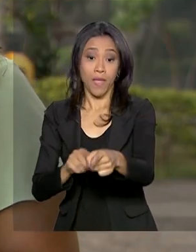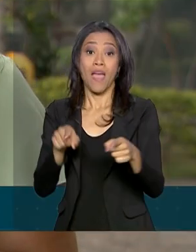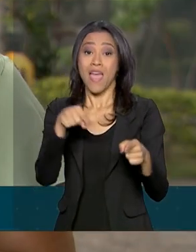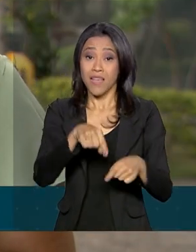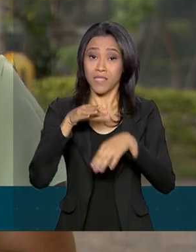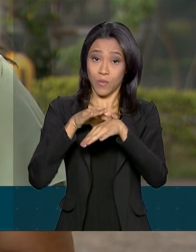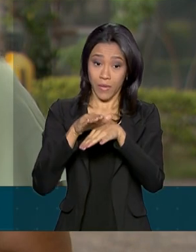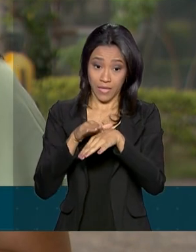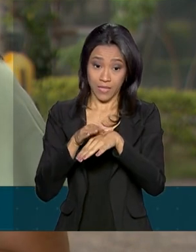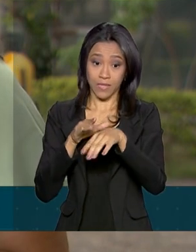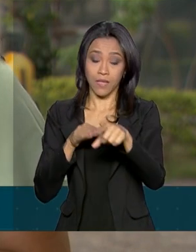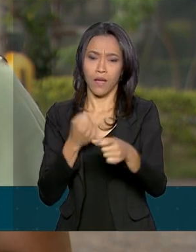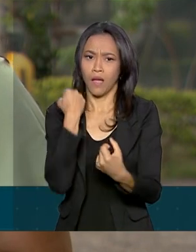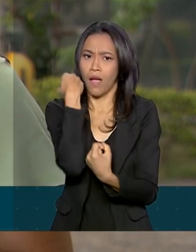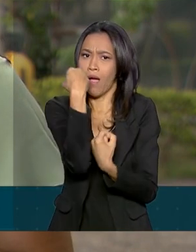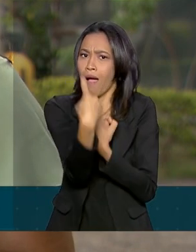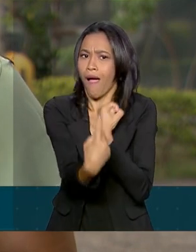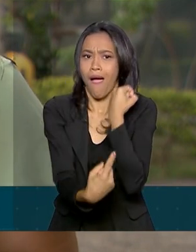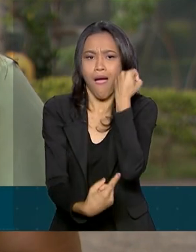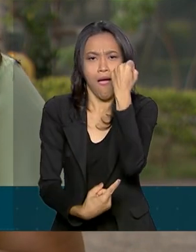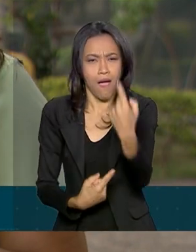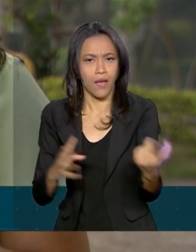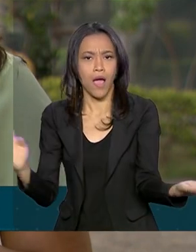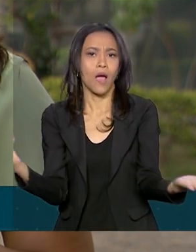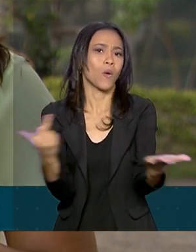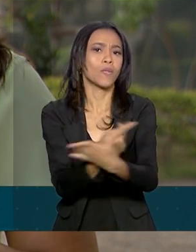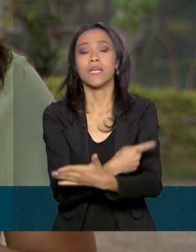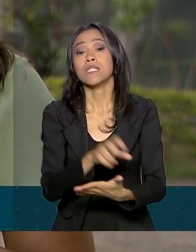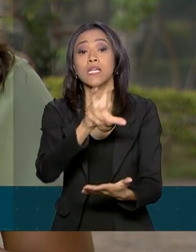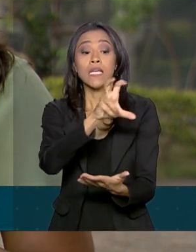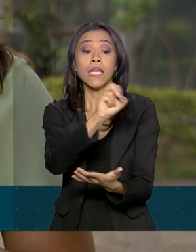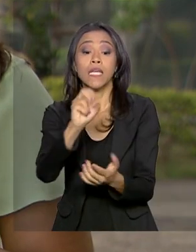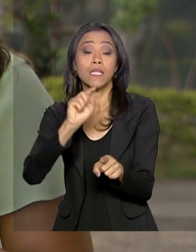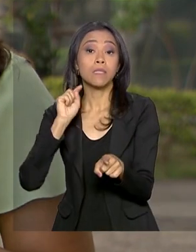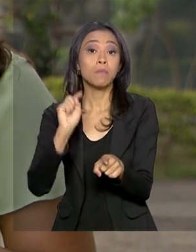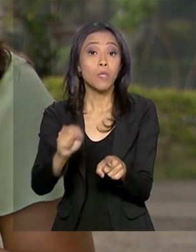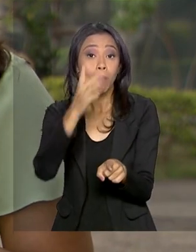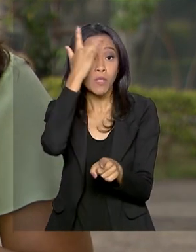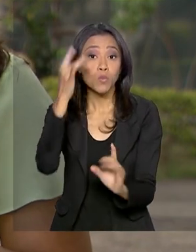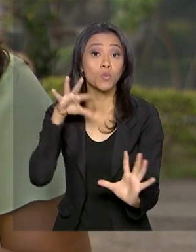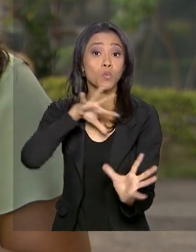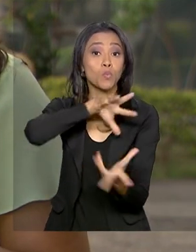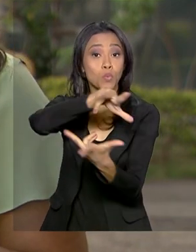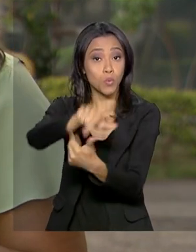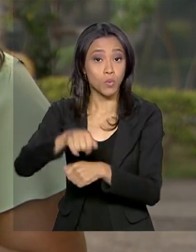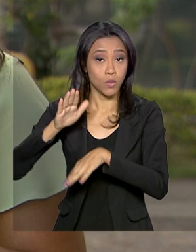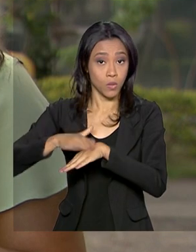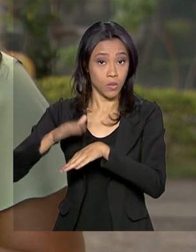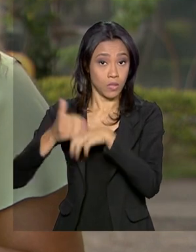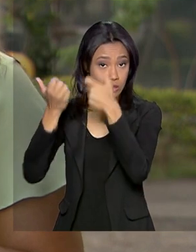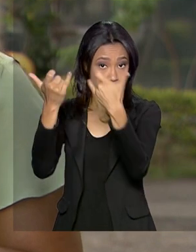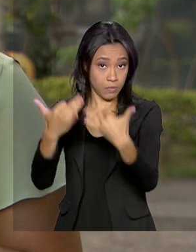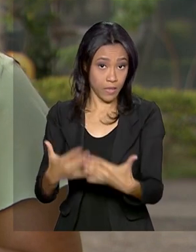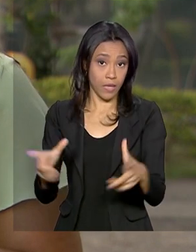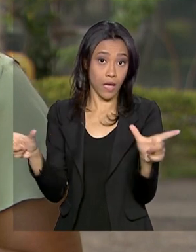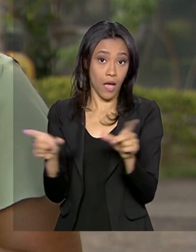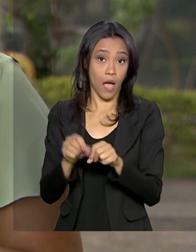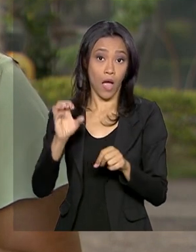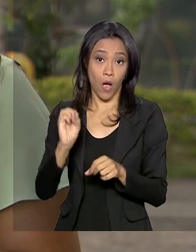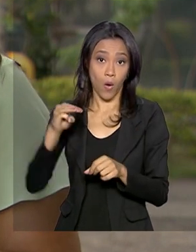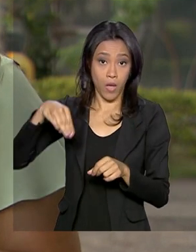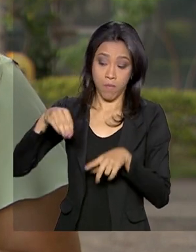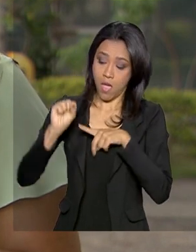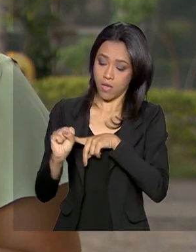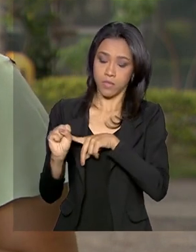bolhosa é uma doença rara que atinge 500 mil pessoas em todo o mundo, segundo a Organização Mundial da Saúde.